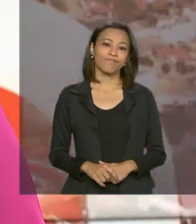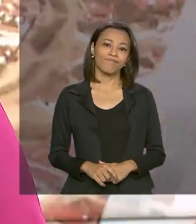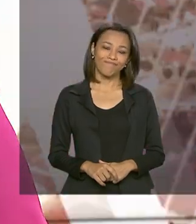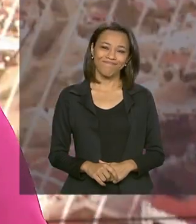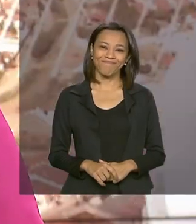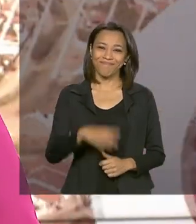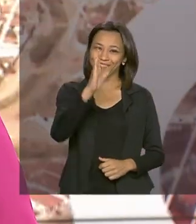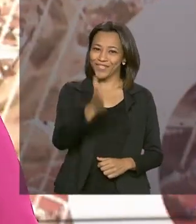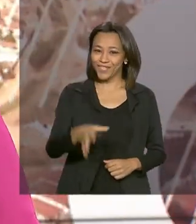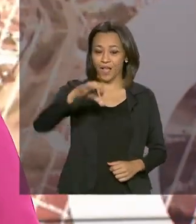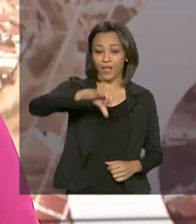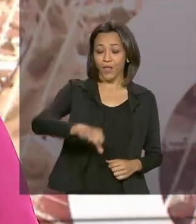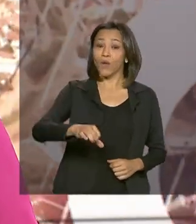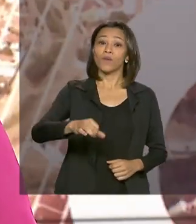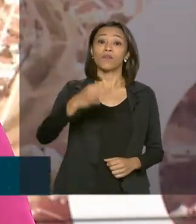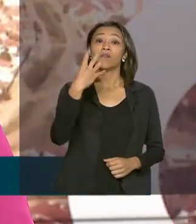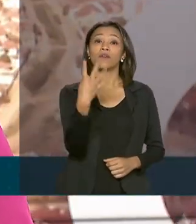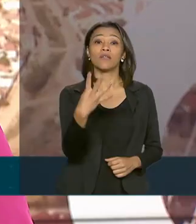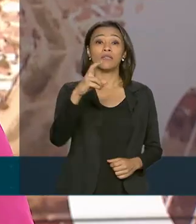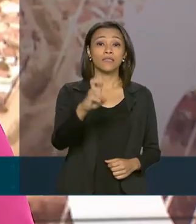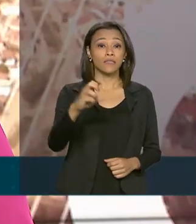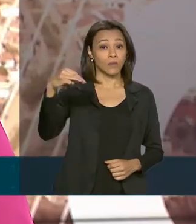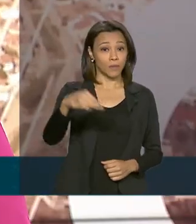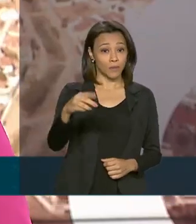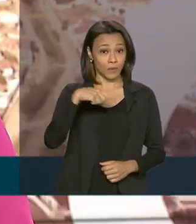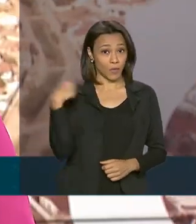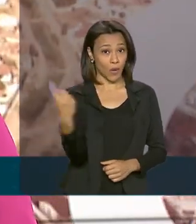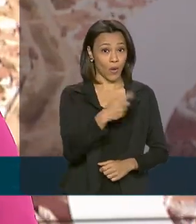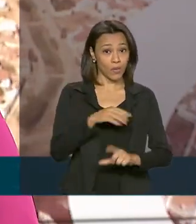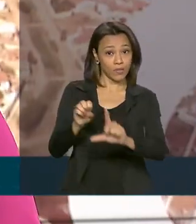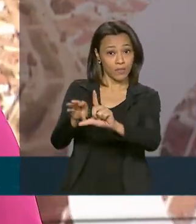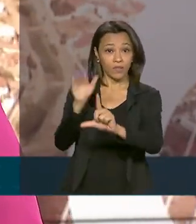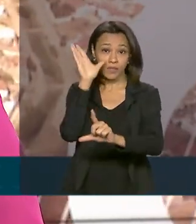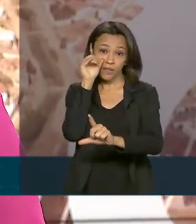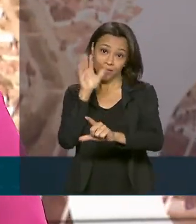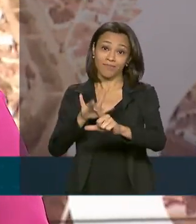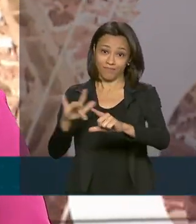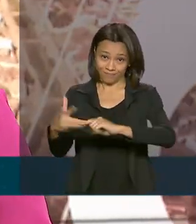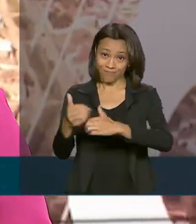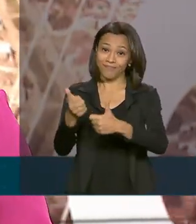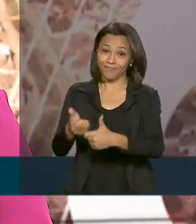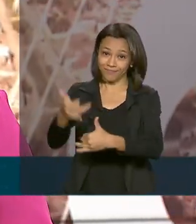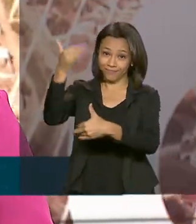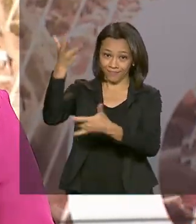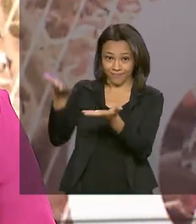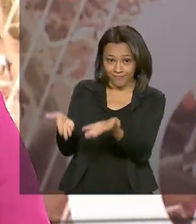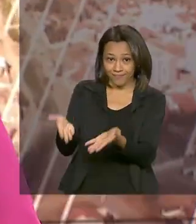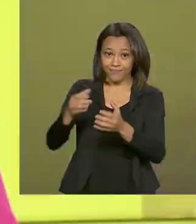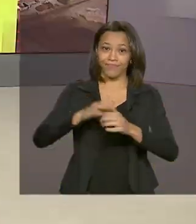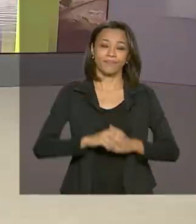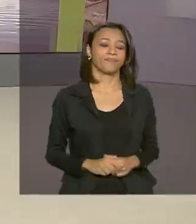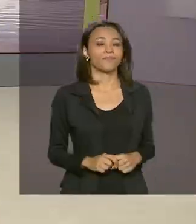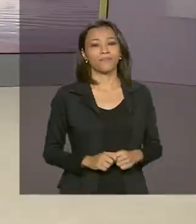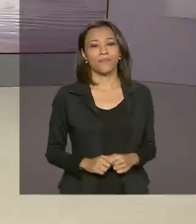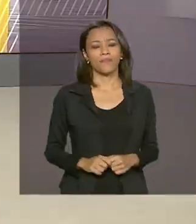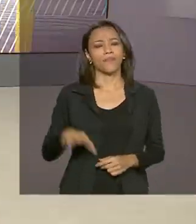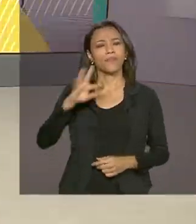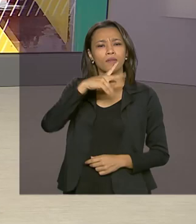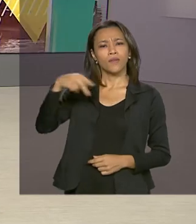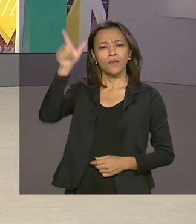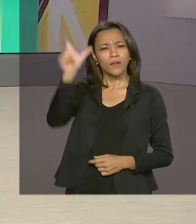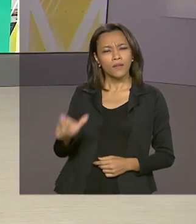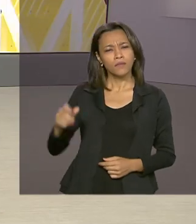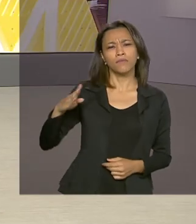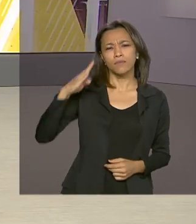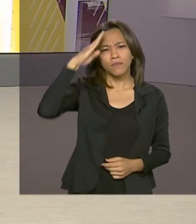São 9 horas e 45 minutos. Nós estamos ao vivo também pelas redes sociais. O presidente